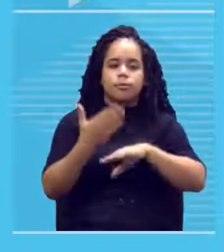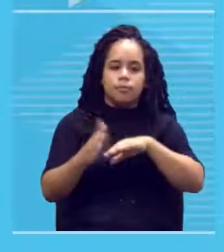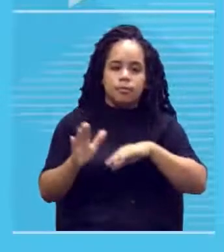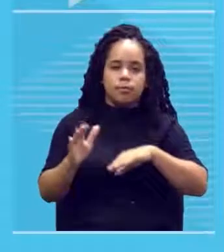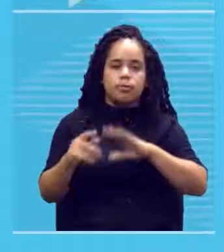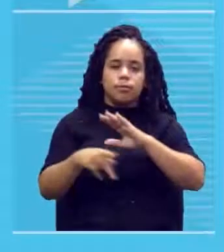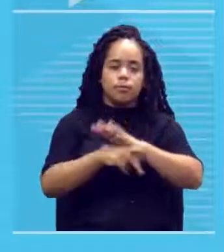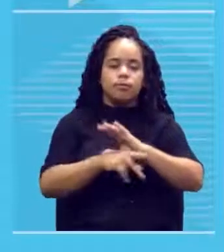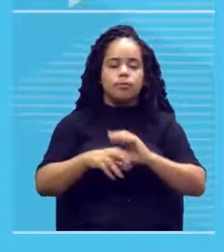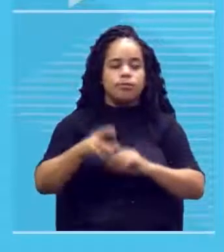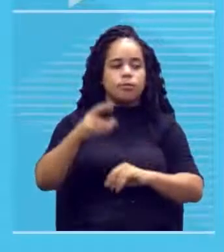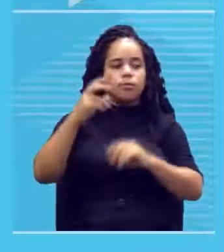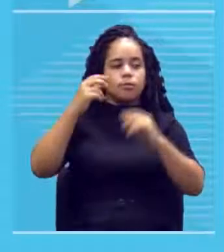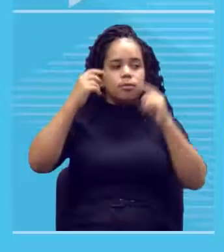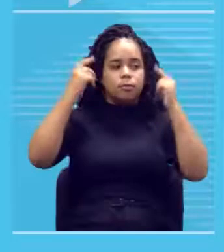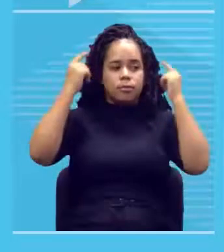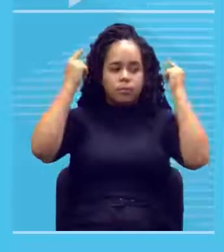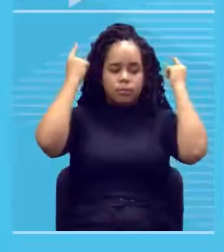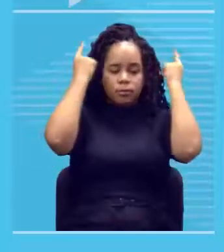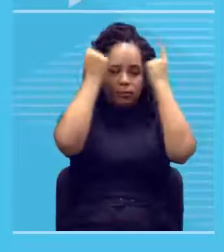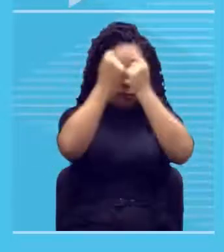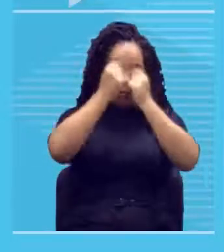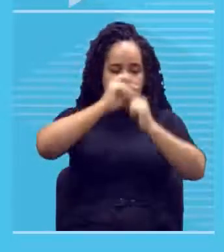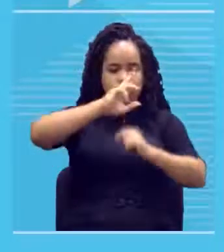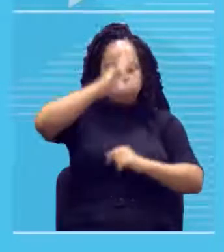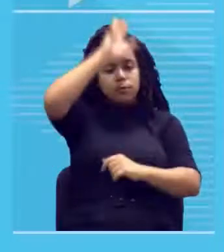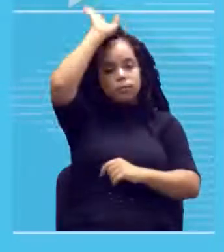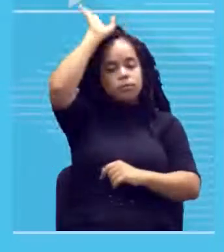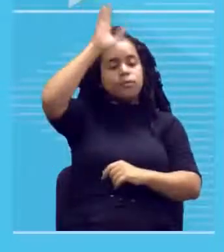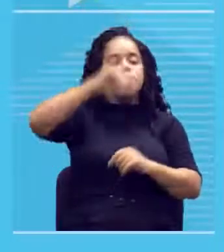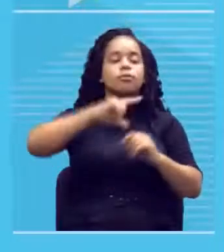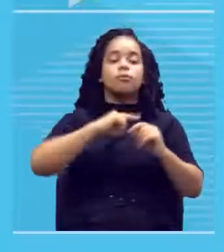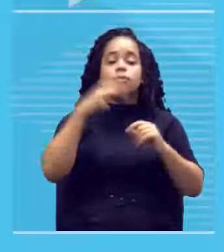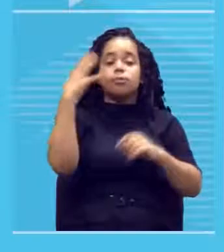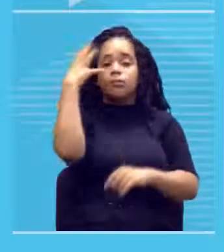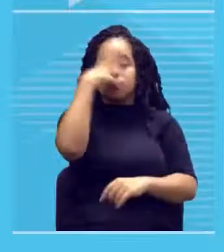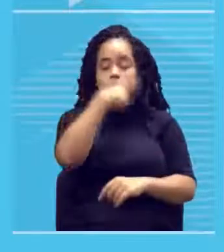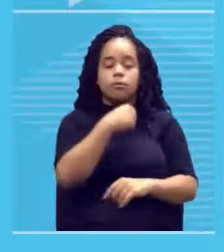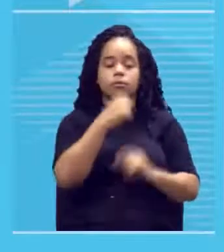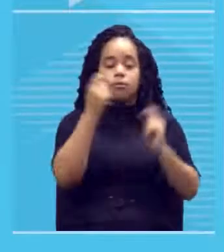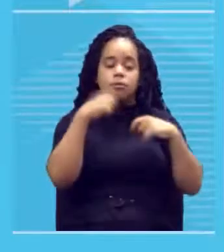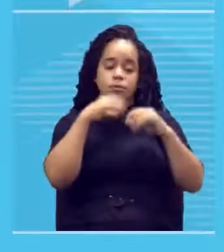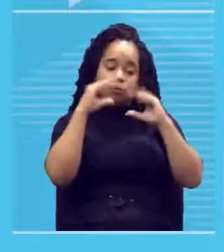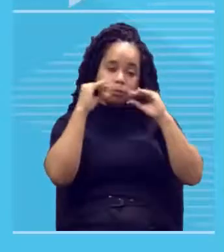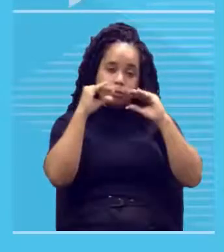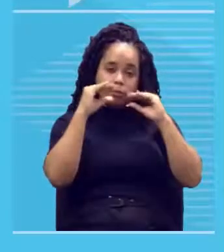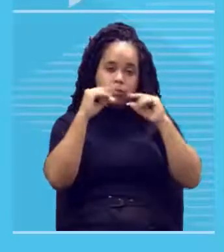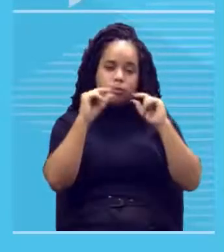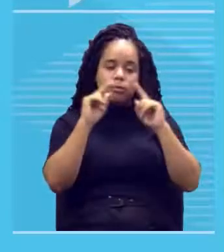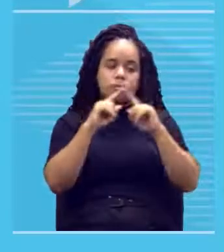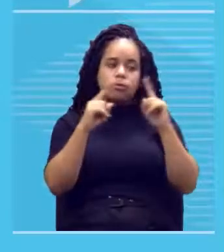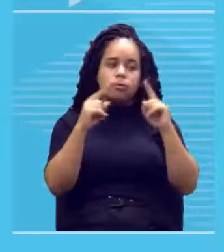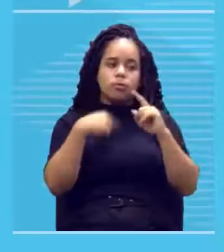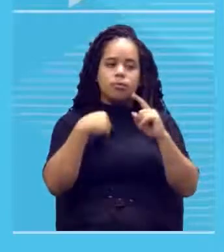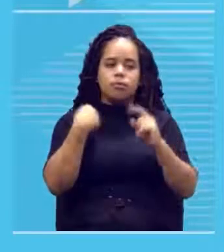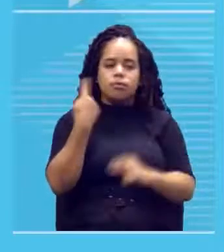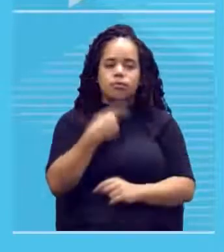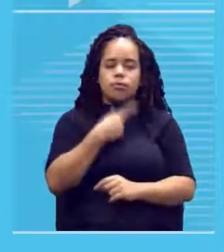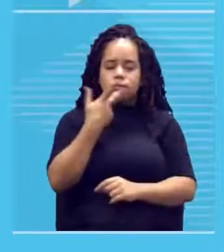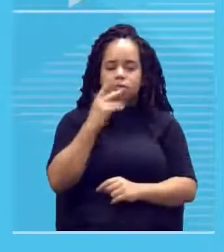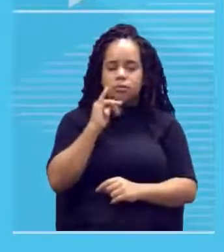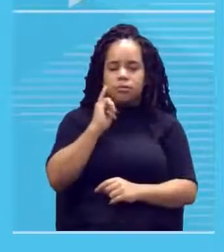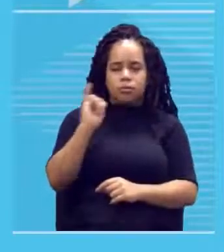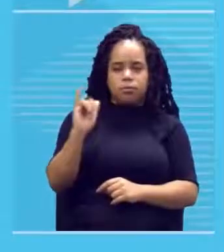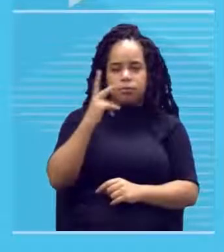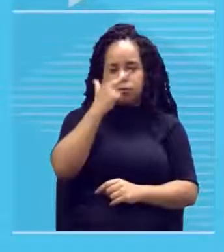-romana a uma coisa bonita, agradável. E, às vezes, você fala isso para uma pessoa, a pessoa fica olhando para você e